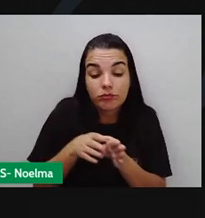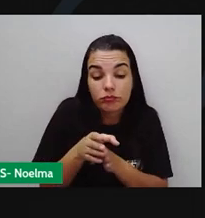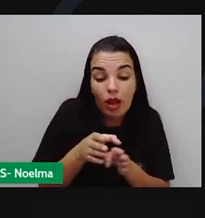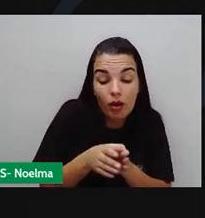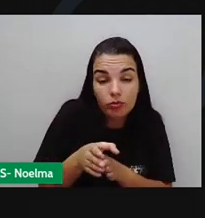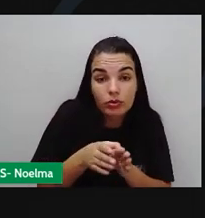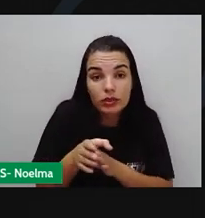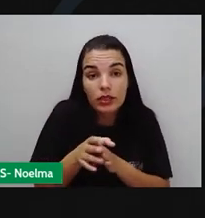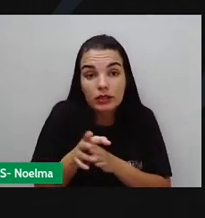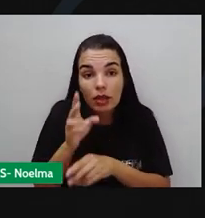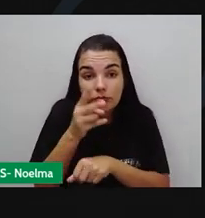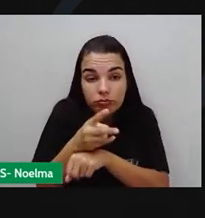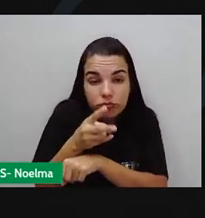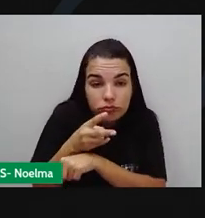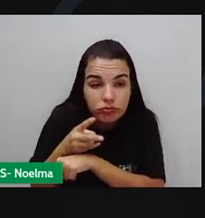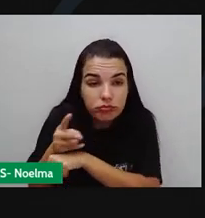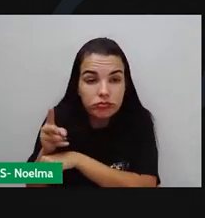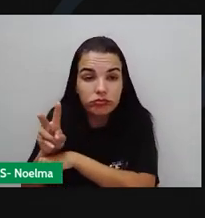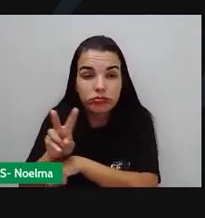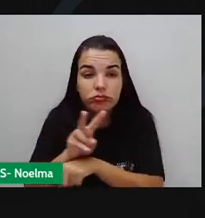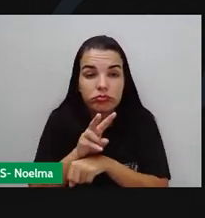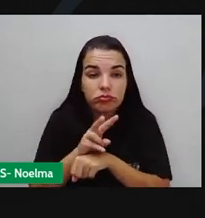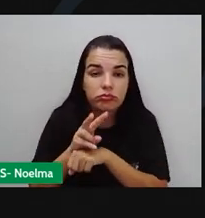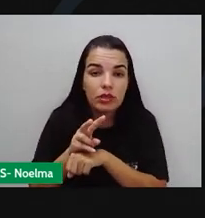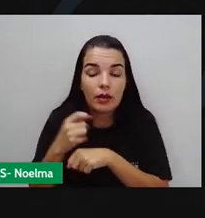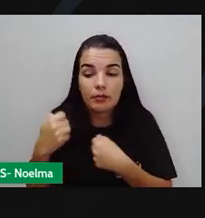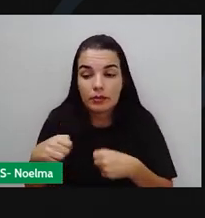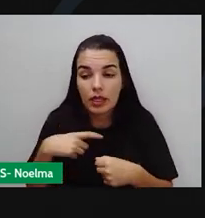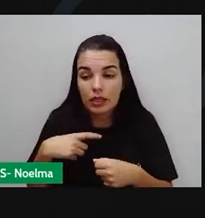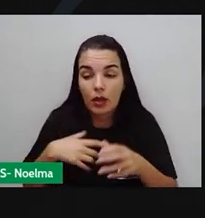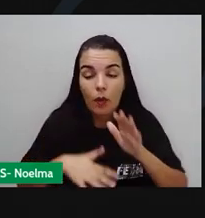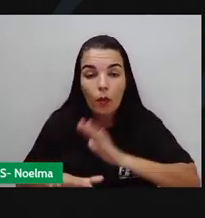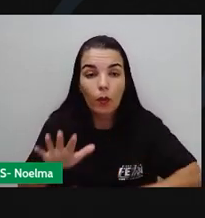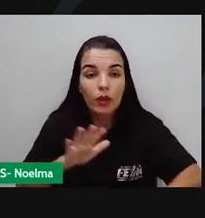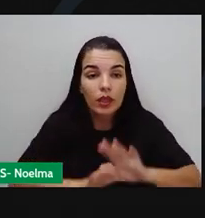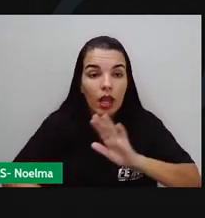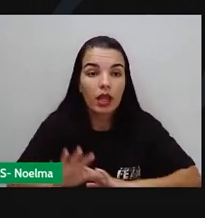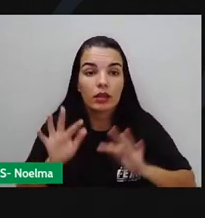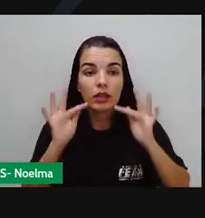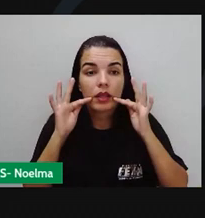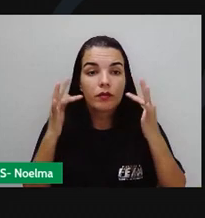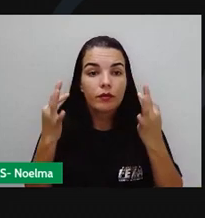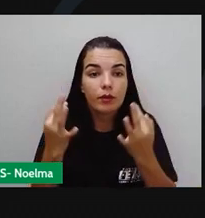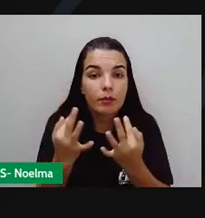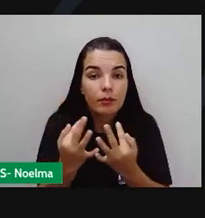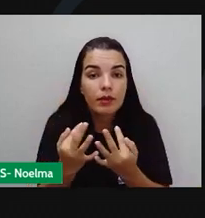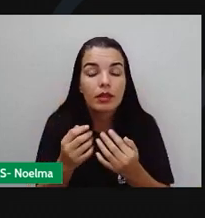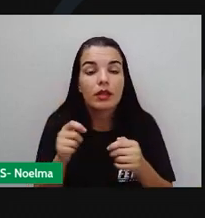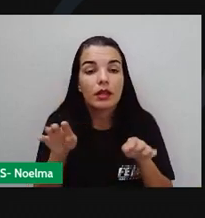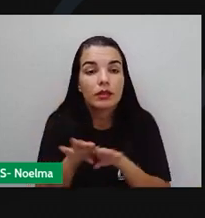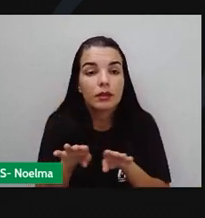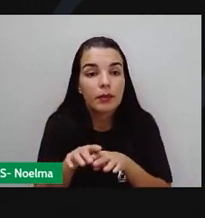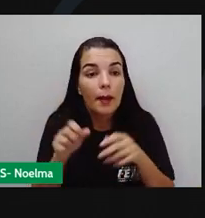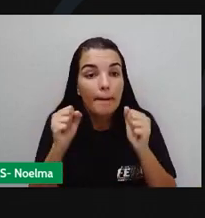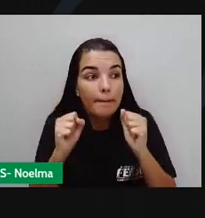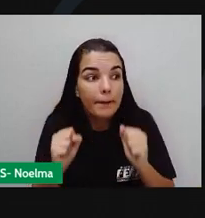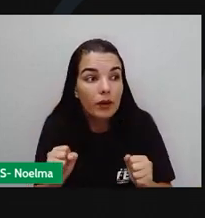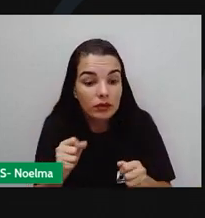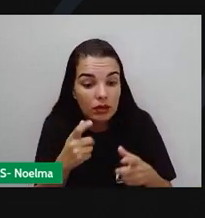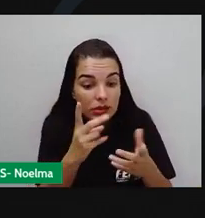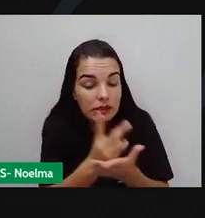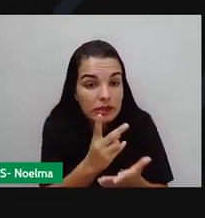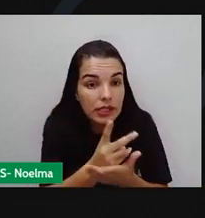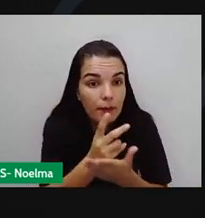com relação à venda desses artefatos, né? E a recomendação é que os pais possam estar ali sempre